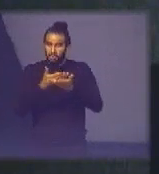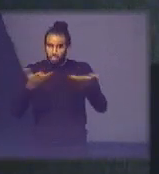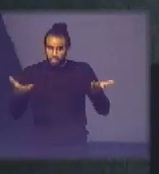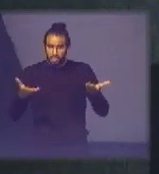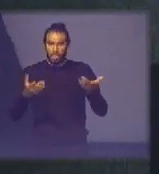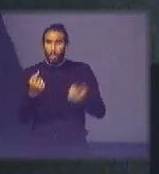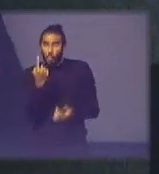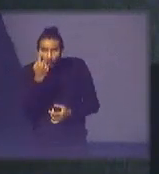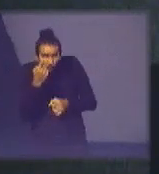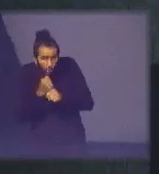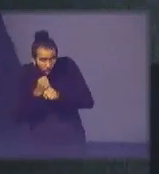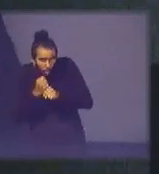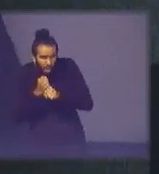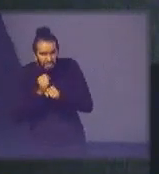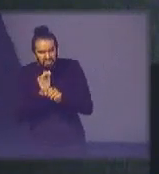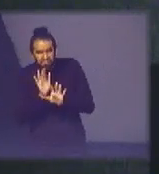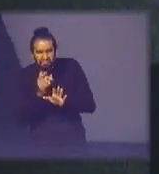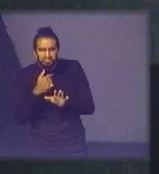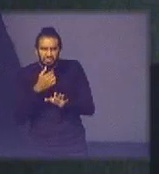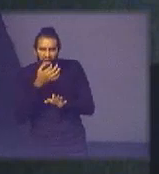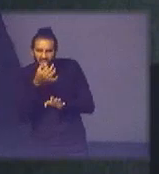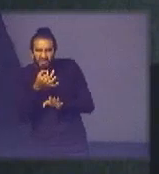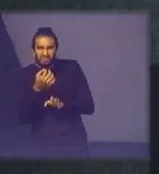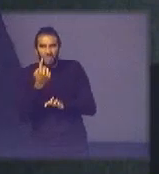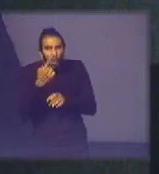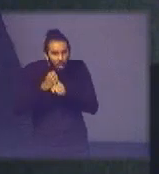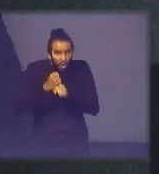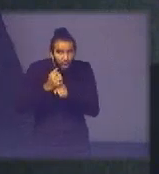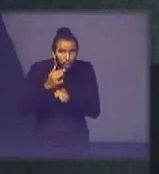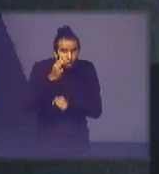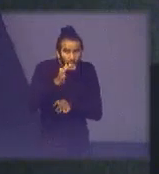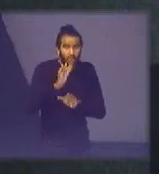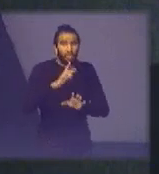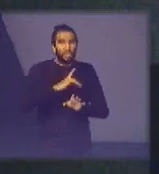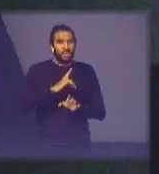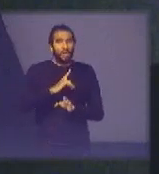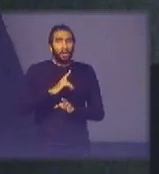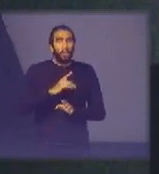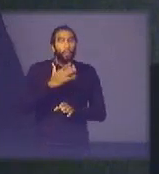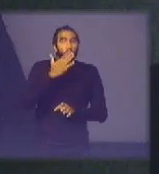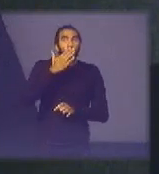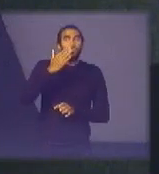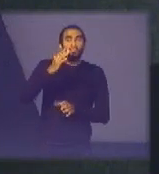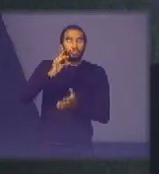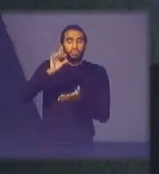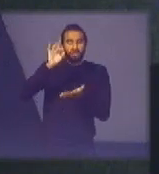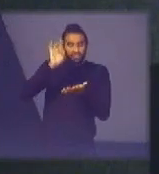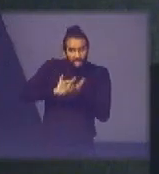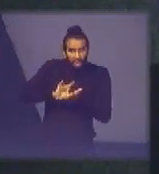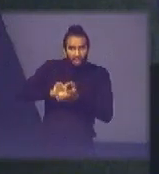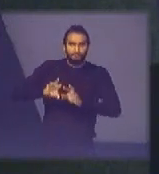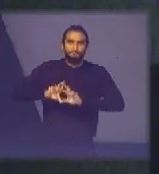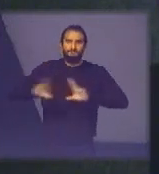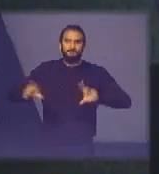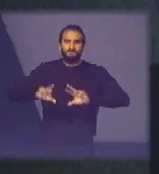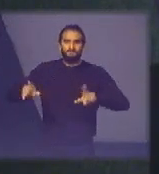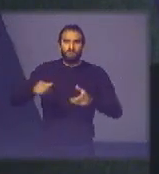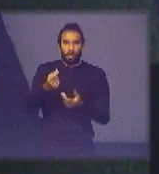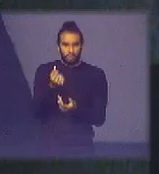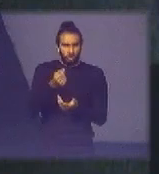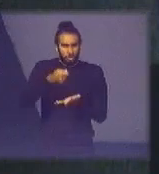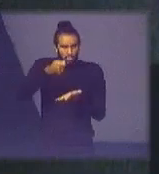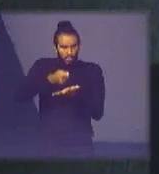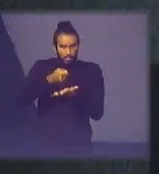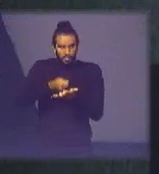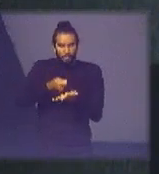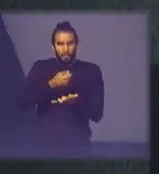um ano vamos dizer daqui a um ano o Brasil vai estar em outro tipo de realidade em termos de compras públicas não estou dizendo que